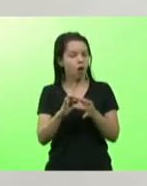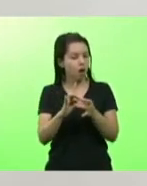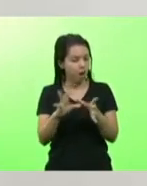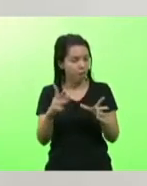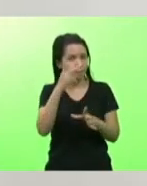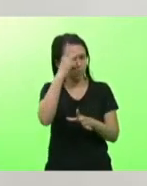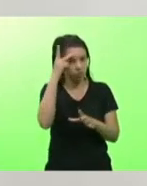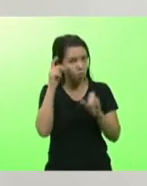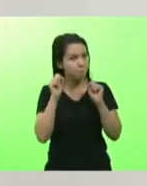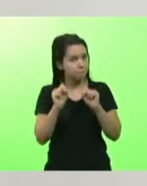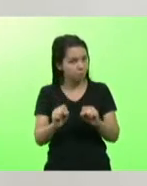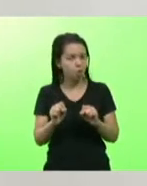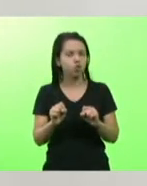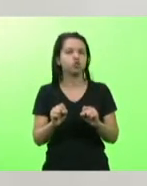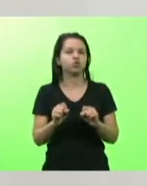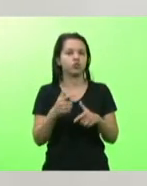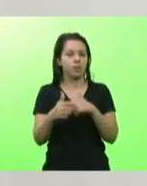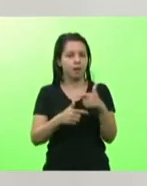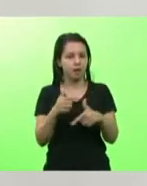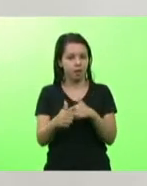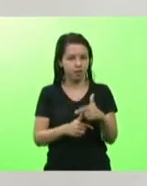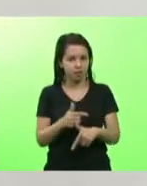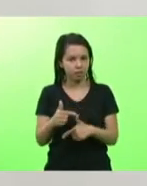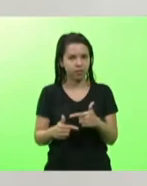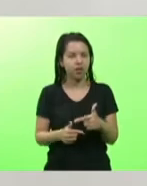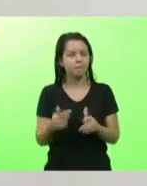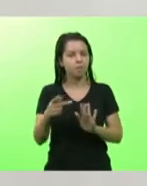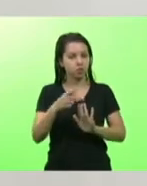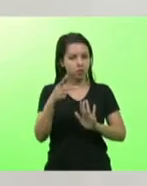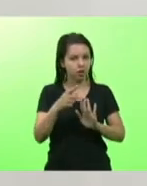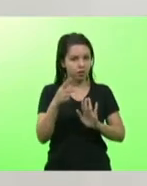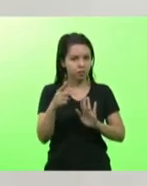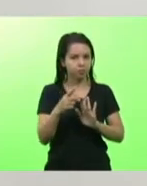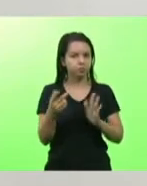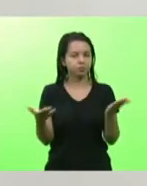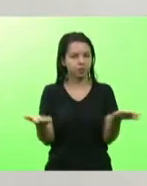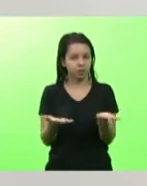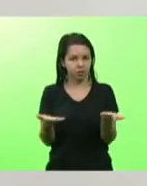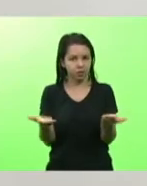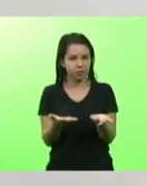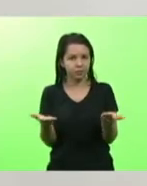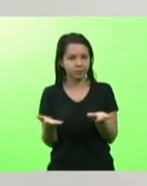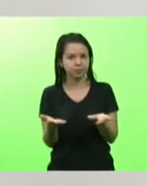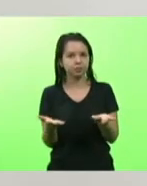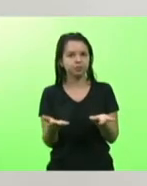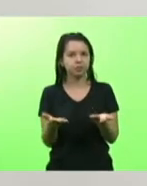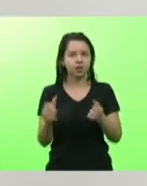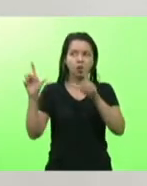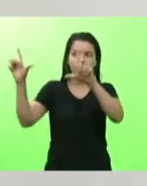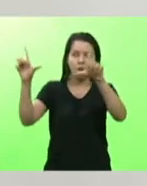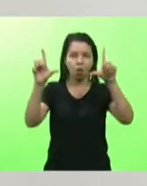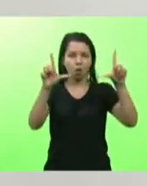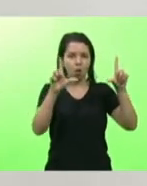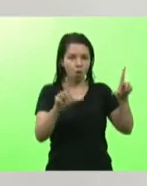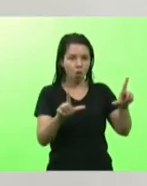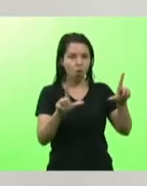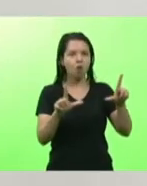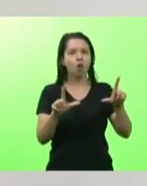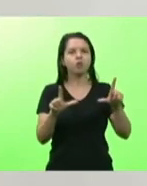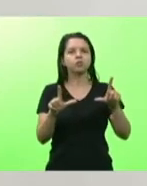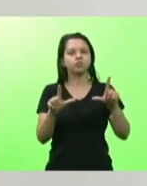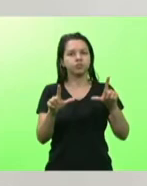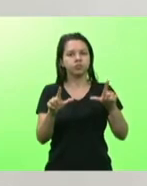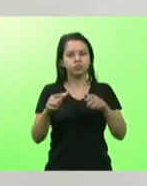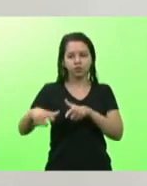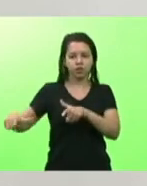tanto necessitam a portaria publicada ontem deu agora hoje os espaços outdoor estão liberados em Santa Catarina os complexos